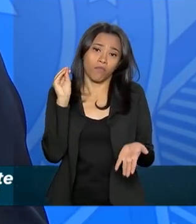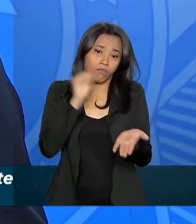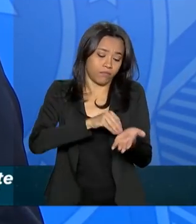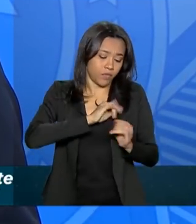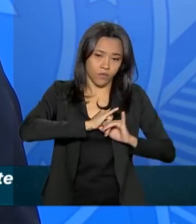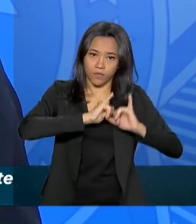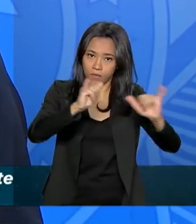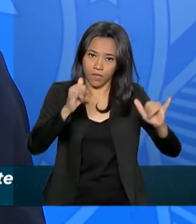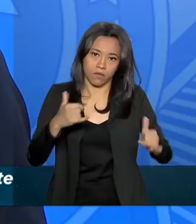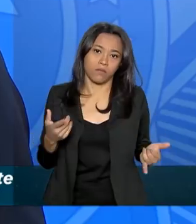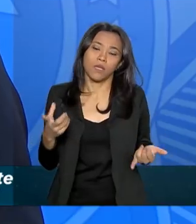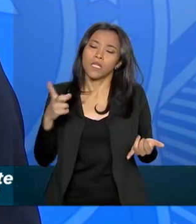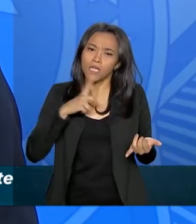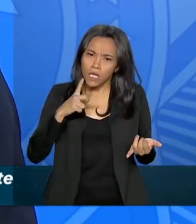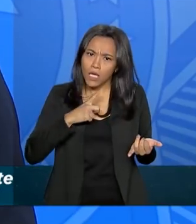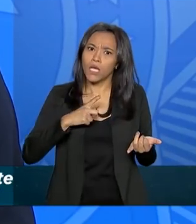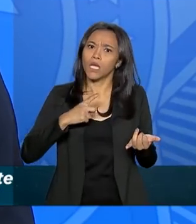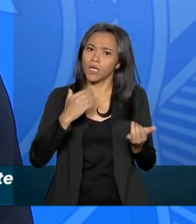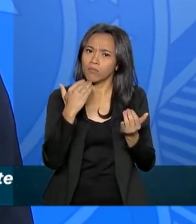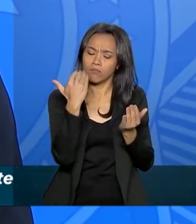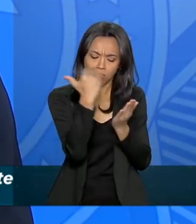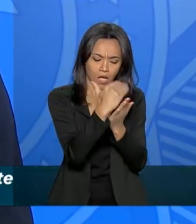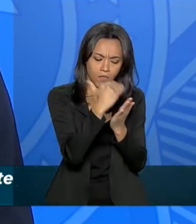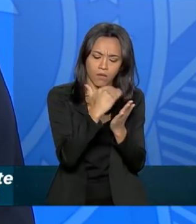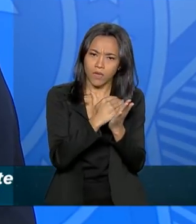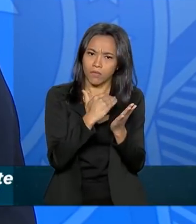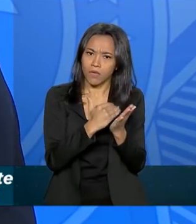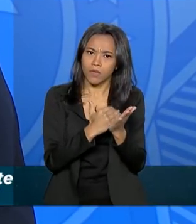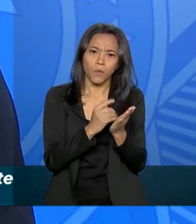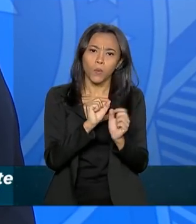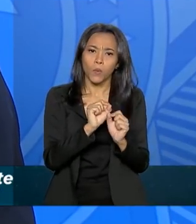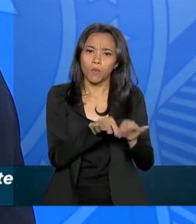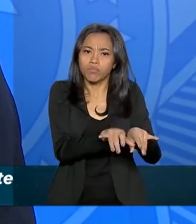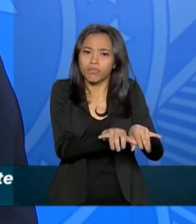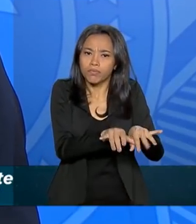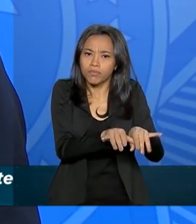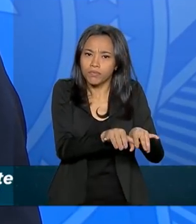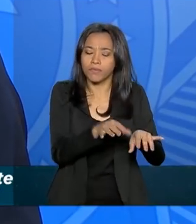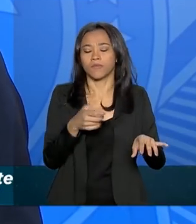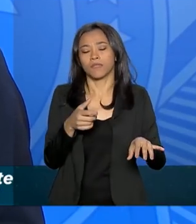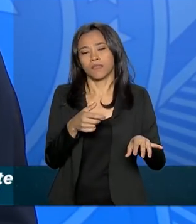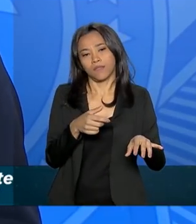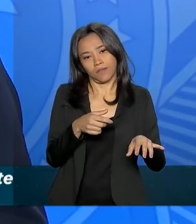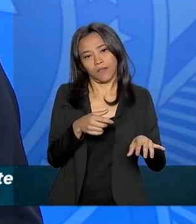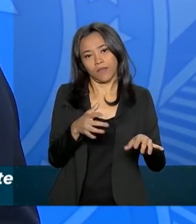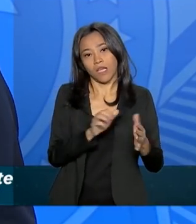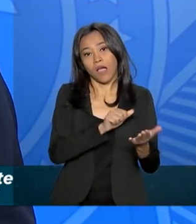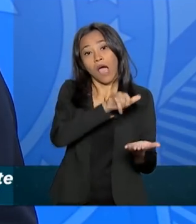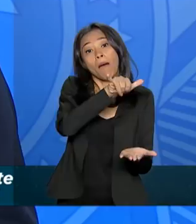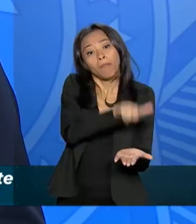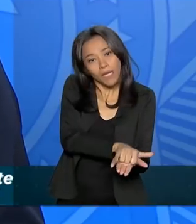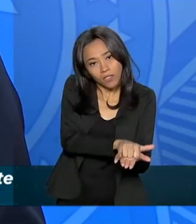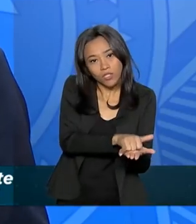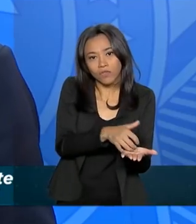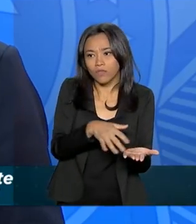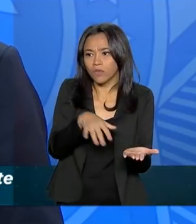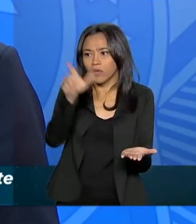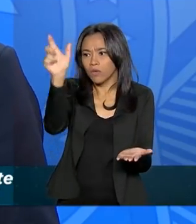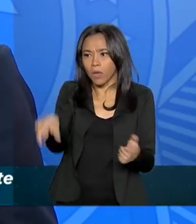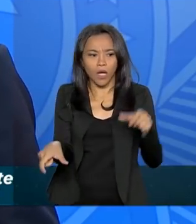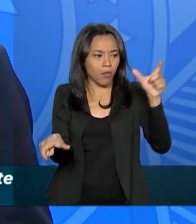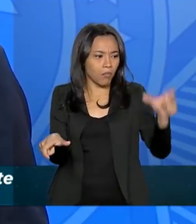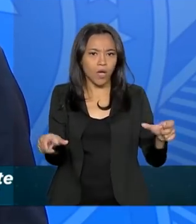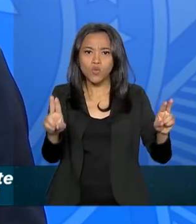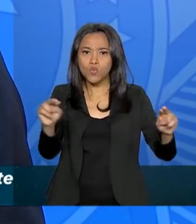Existem programas hoje que simulam conversas entre aplicativos, entre duas pessoas que nunca se viram.